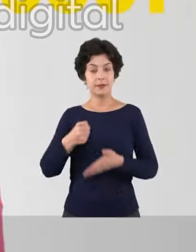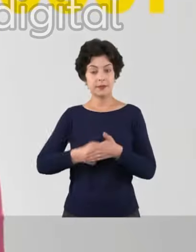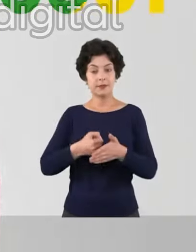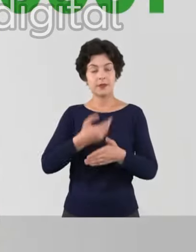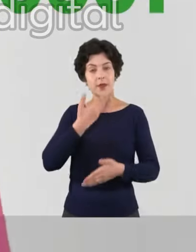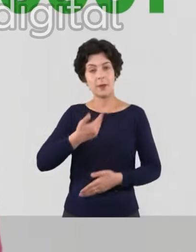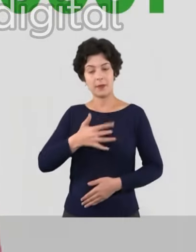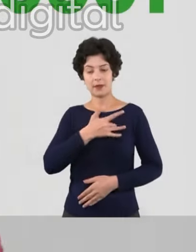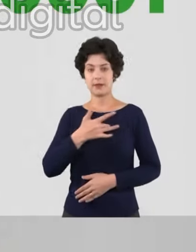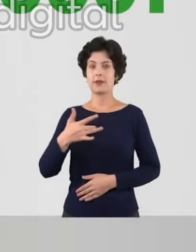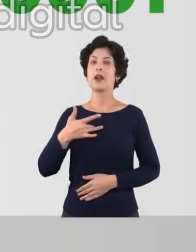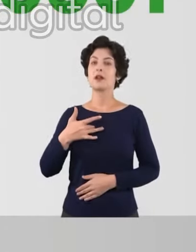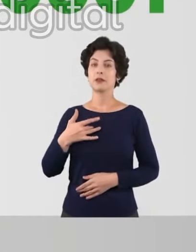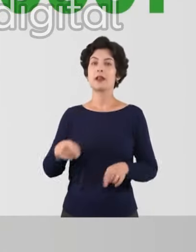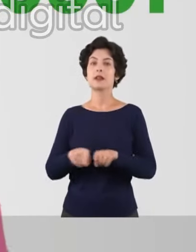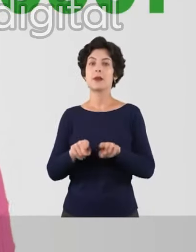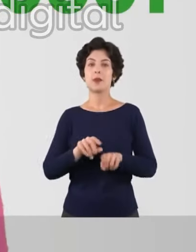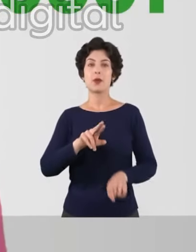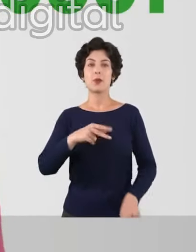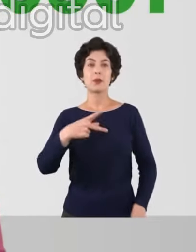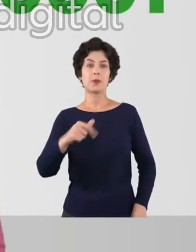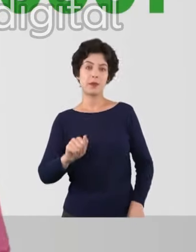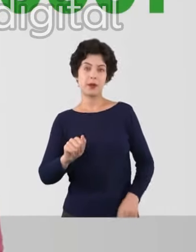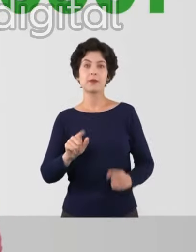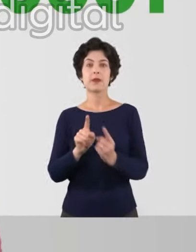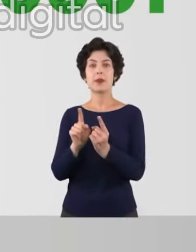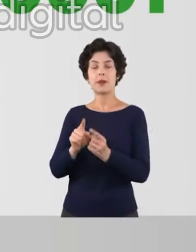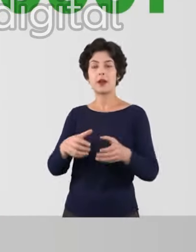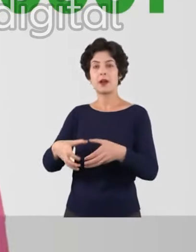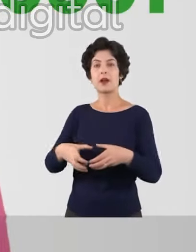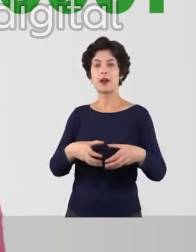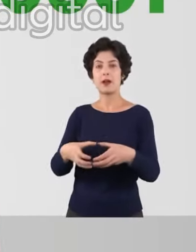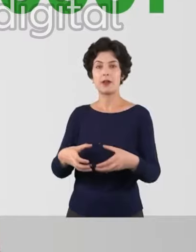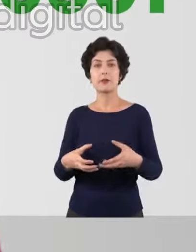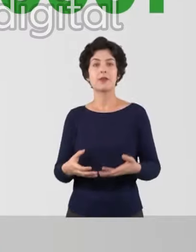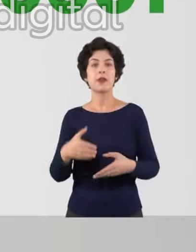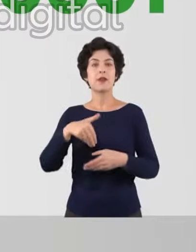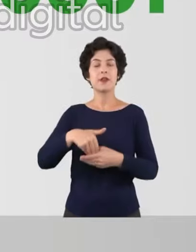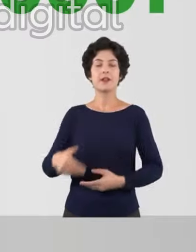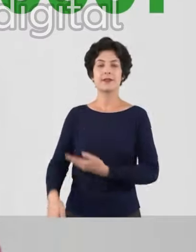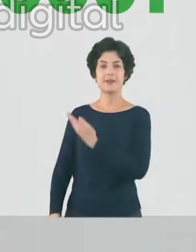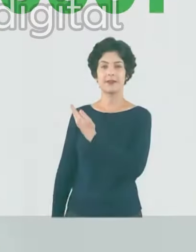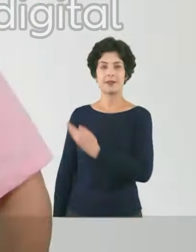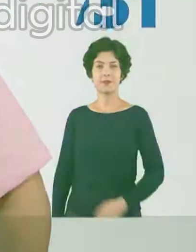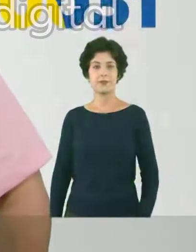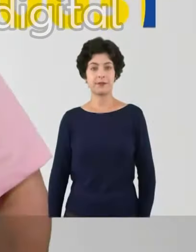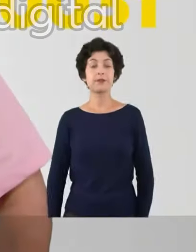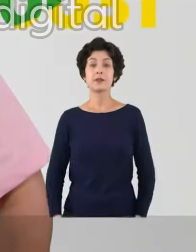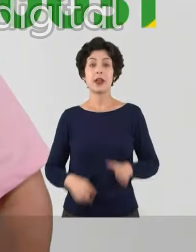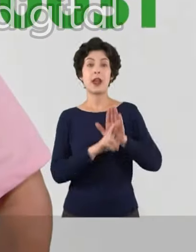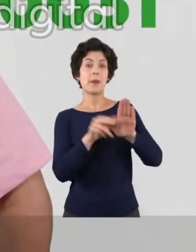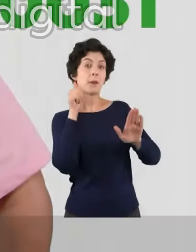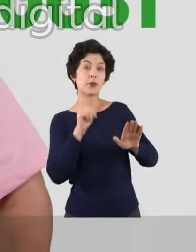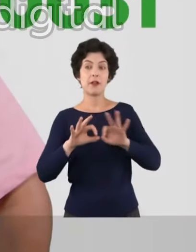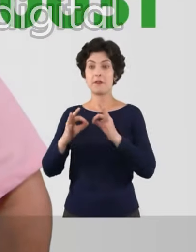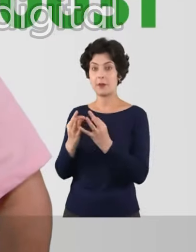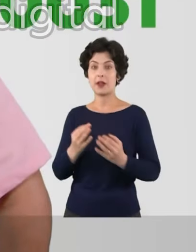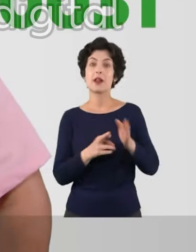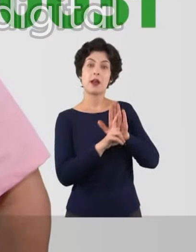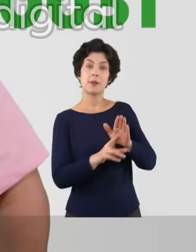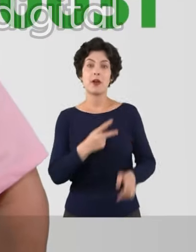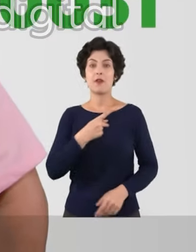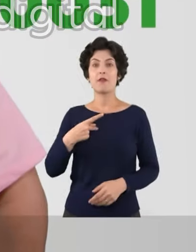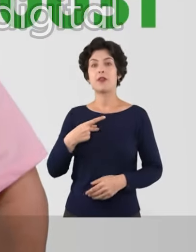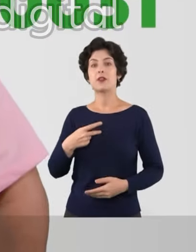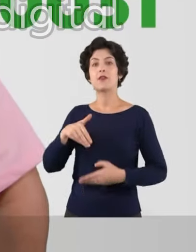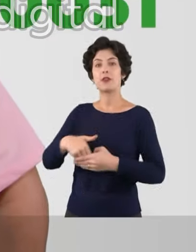Lutarei por melhores condições da saúde, além do UPA Carrão, Massataca Ota. Para isso, vote Keiko Ota, vinte e mil e um. Para ser a voz das mulheres e da família na Câmara,